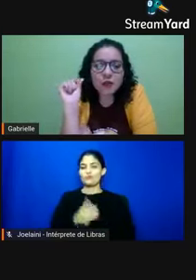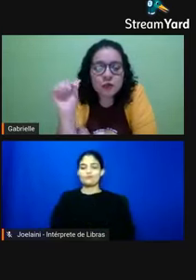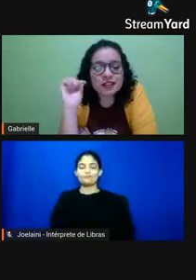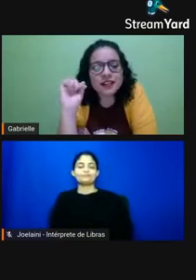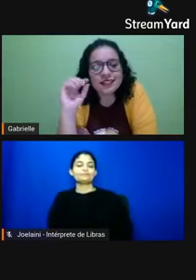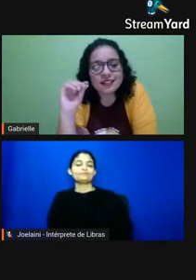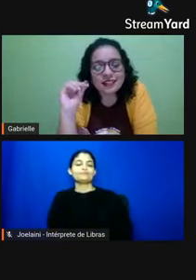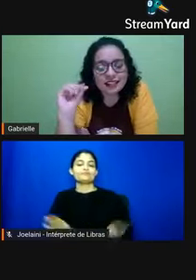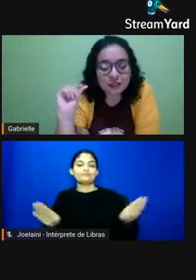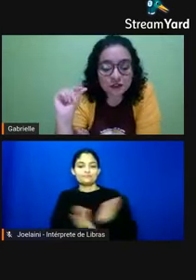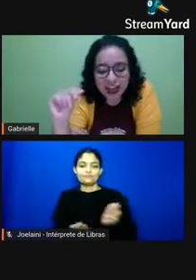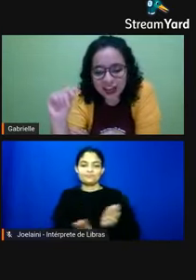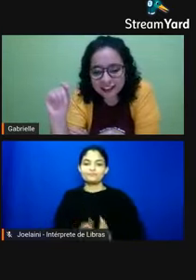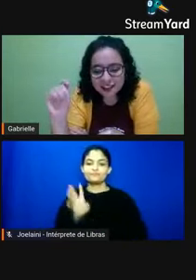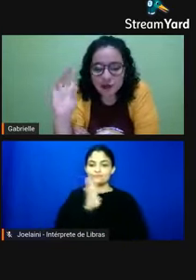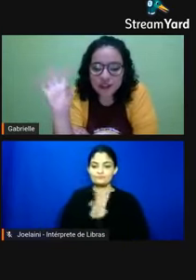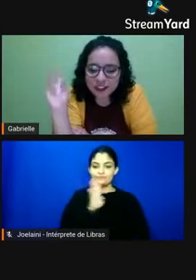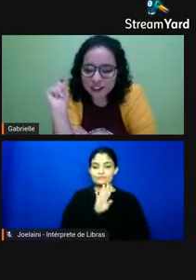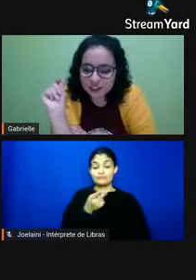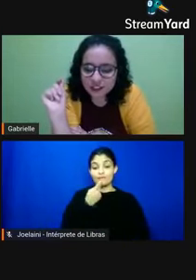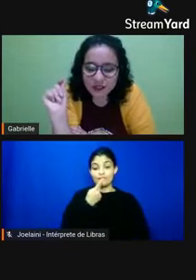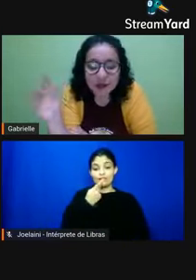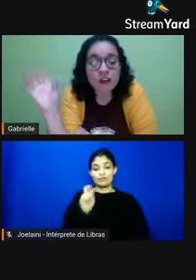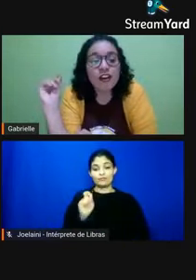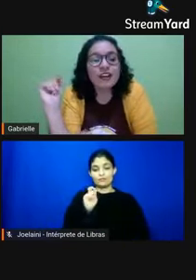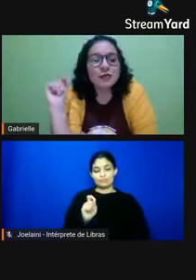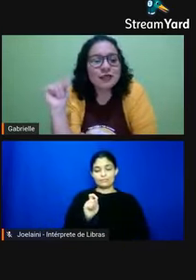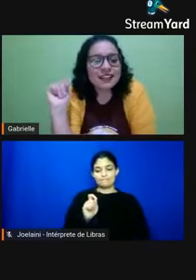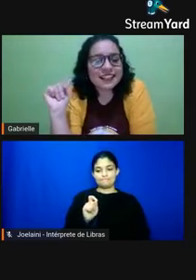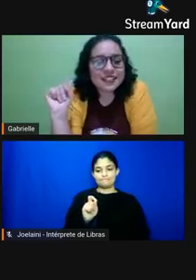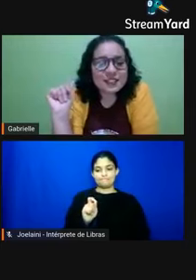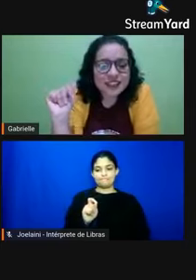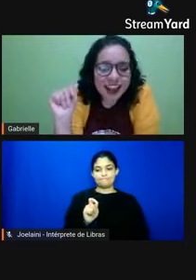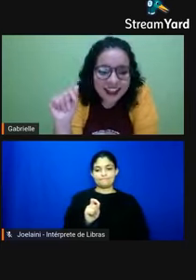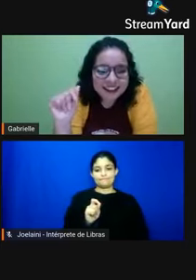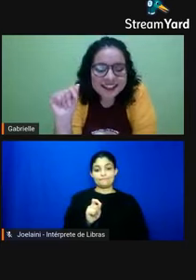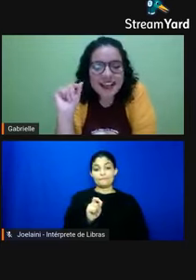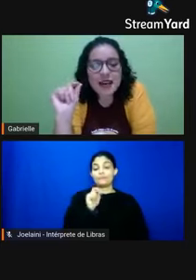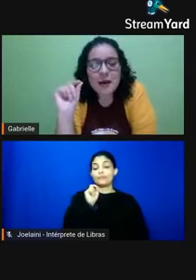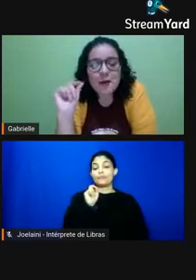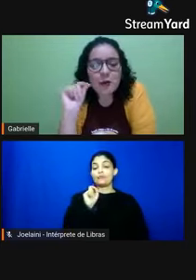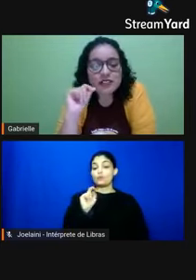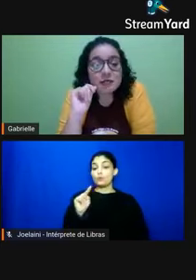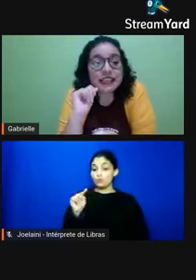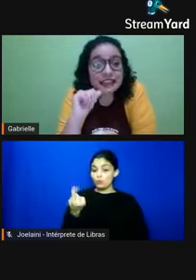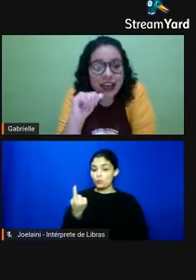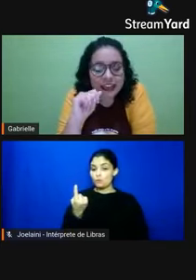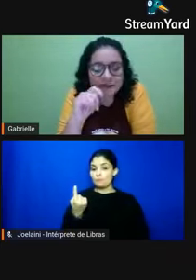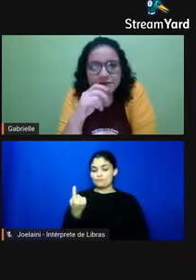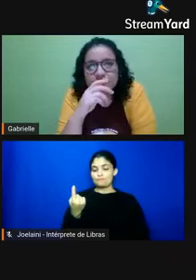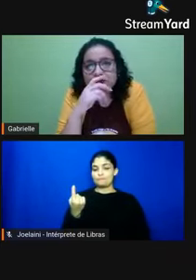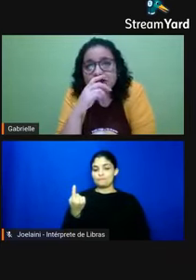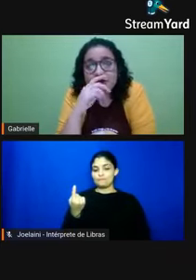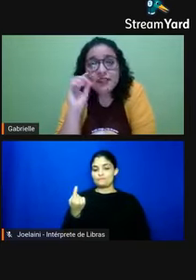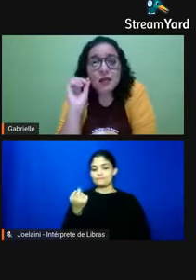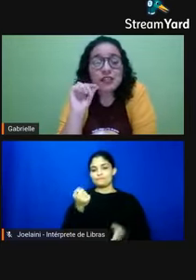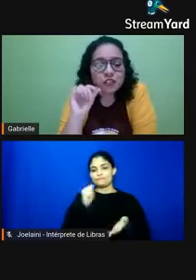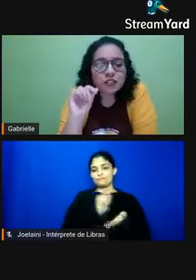citar que uma das atividades aproveitando que a gente tem um tempinho que uma das atividades a proposta pela Nara